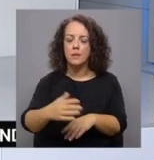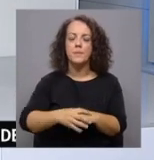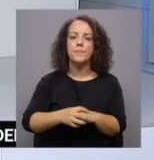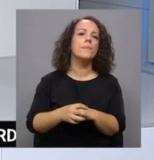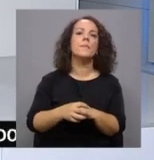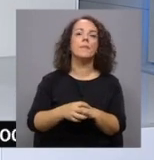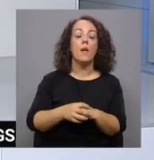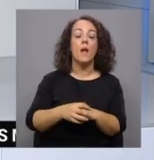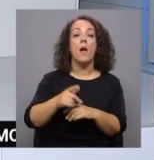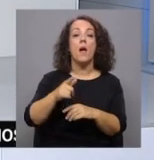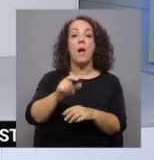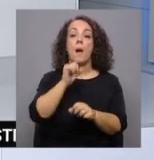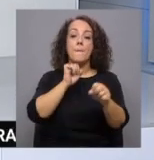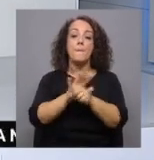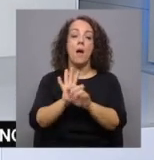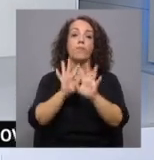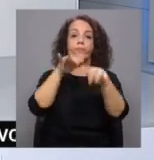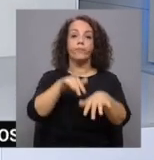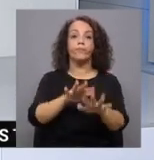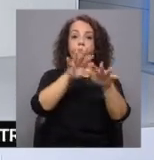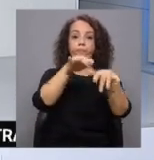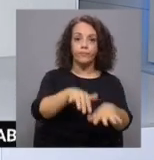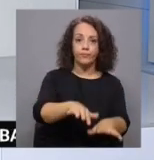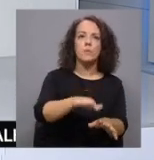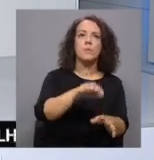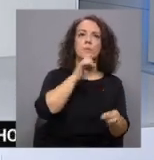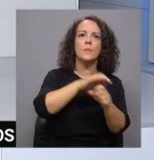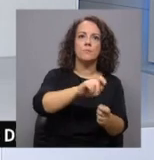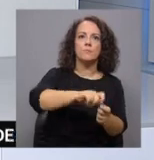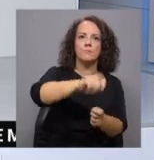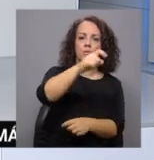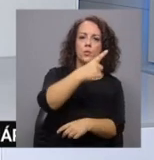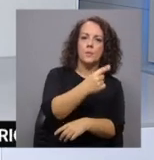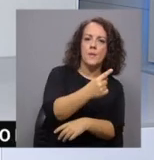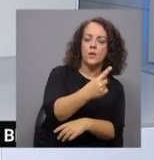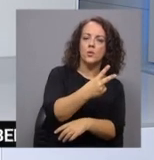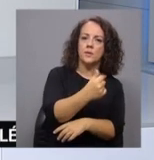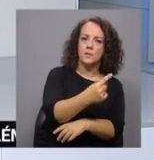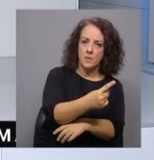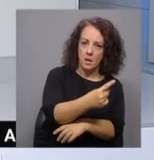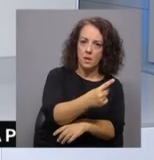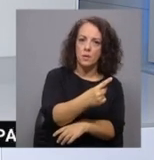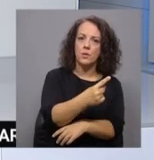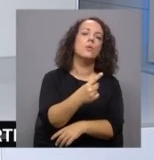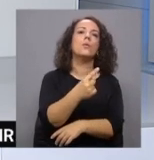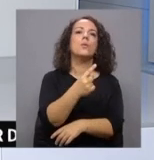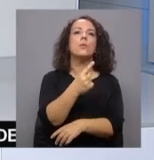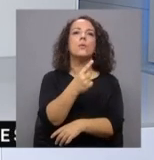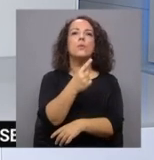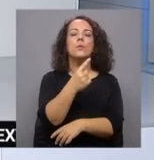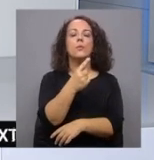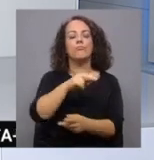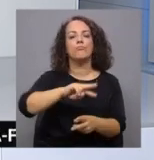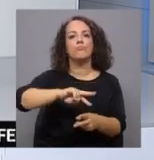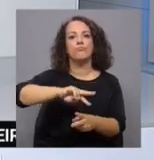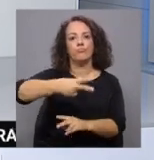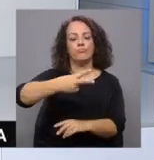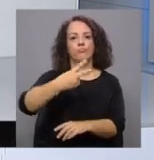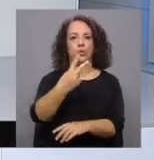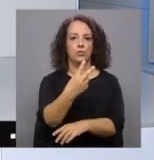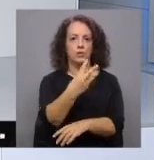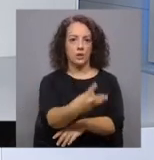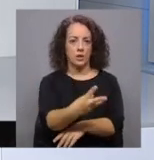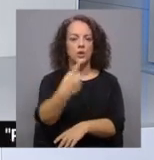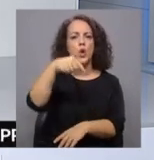Em relação à ondulação na faixa costeira ocidental, ondas de noroeste com 1,5m a 2,5m, aumentando para 2 a 3m. Na